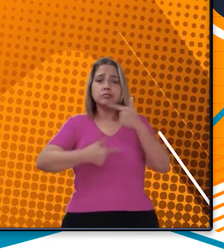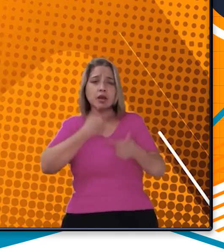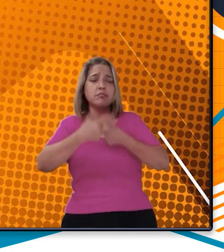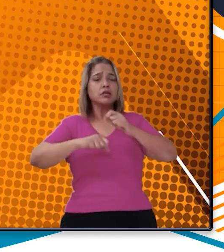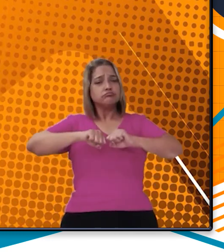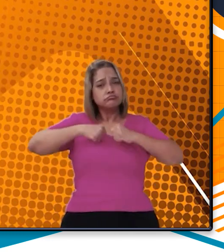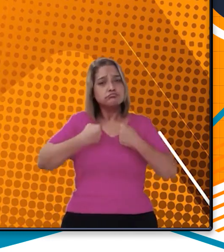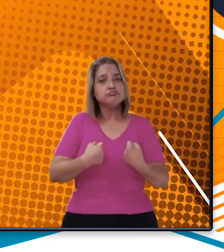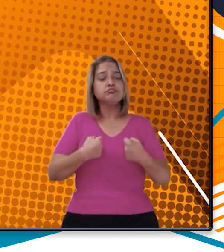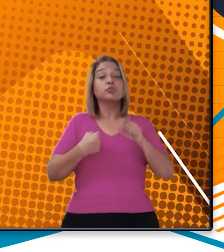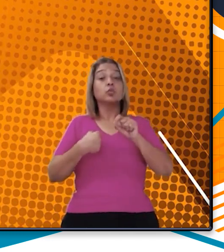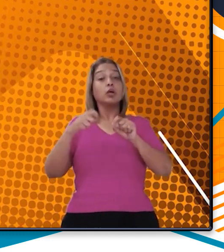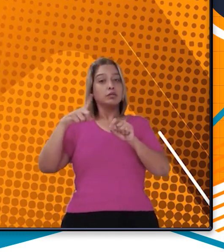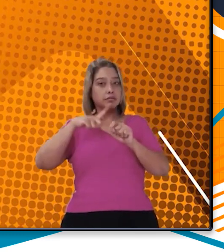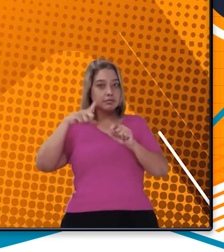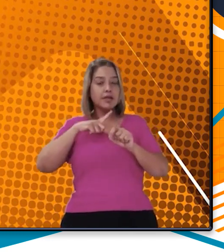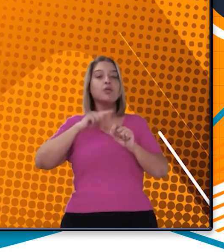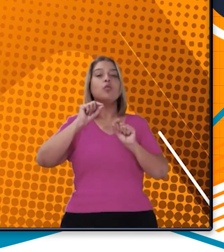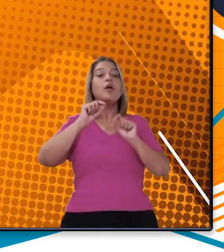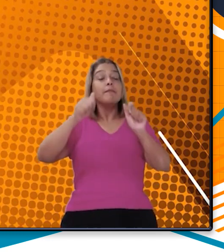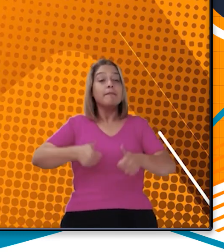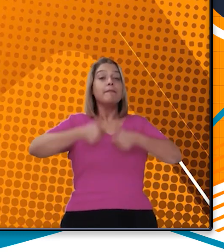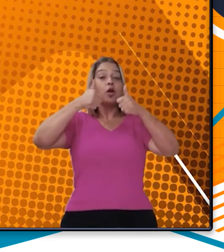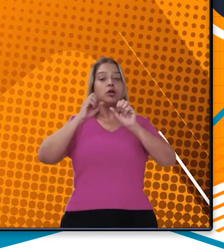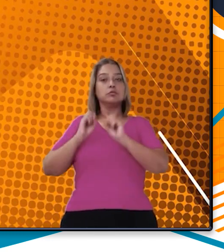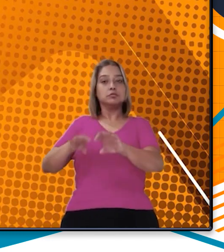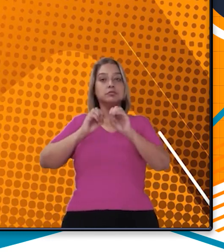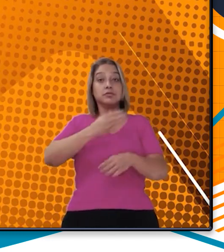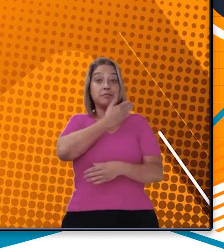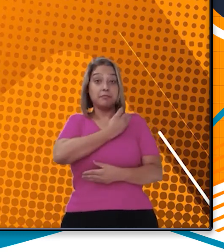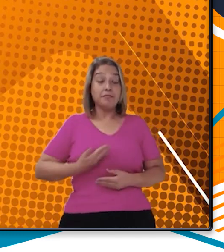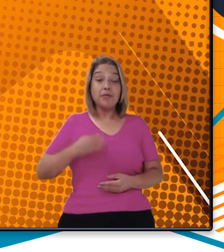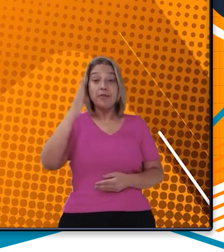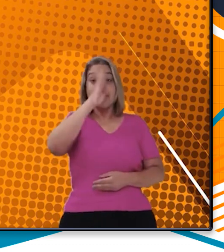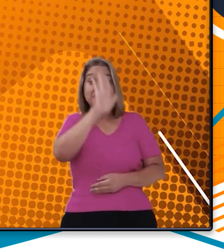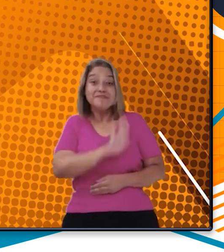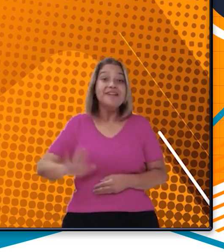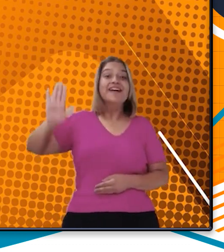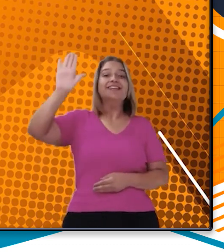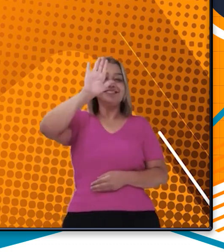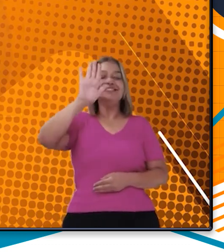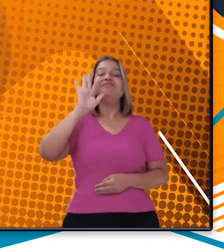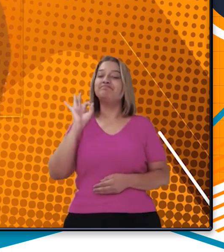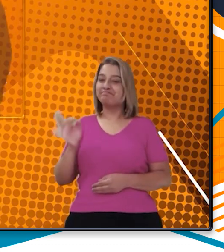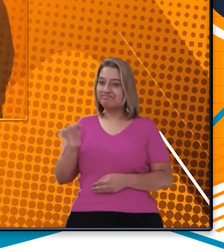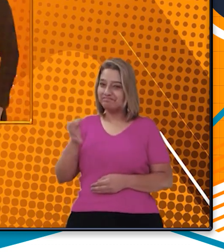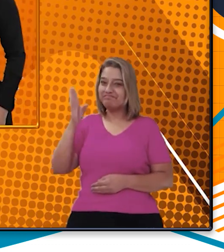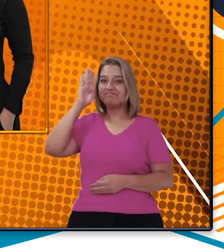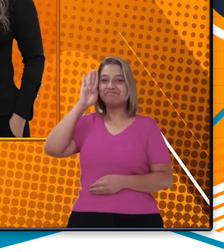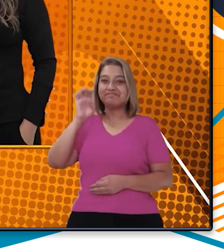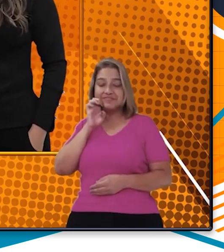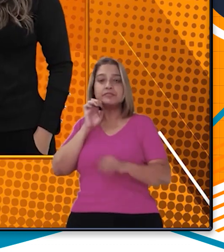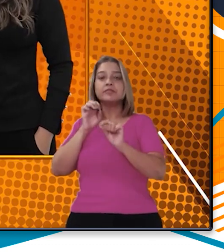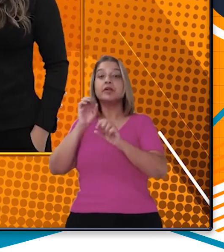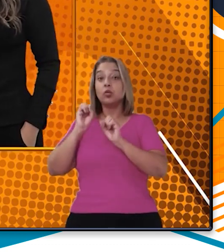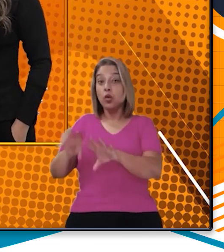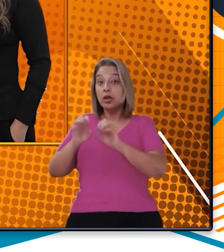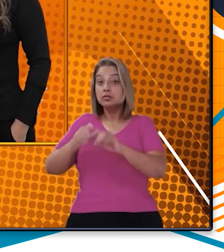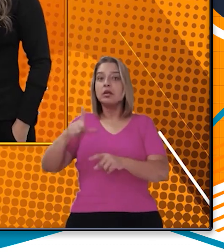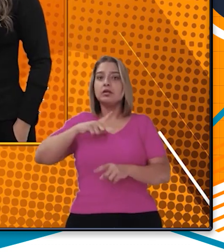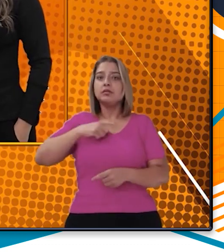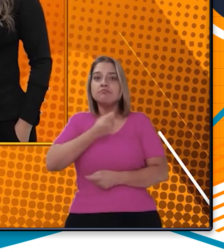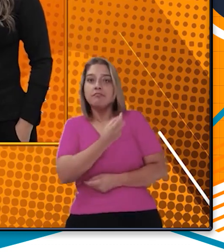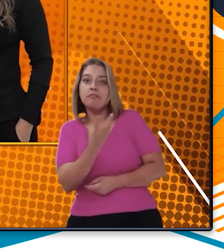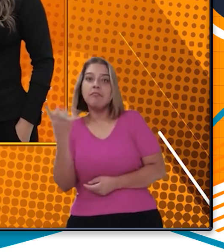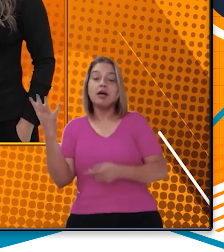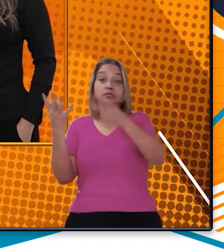Todo o nosso empenho é para que tenhamos o melhor ensino público do país. Exatamente, Beto. A